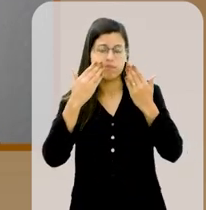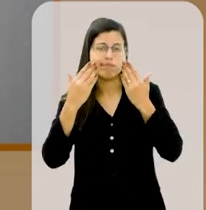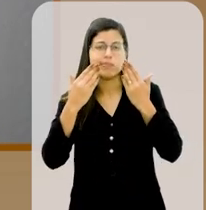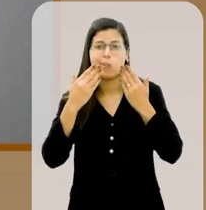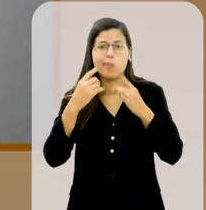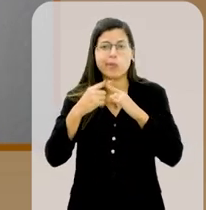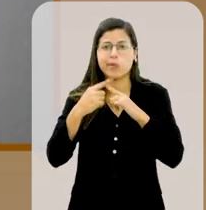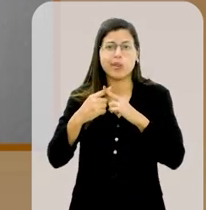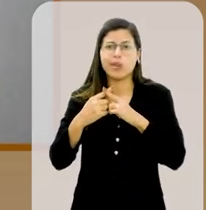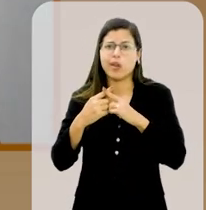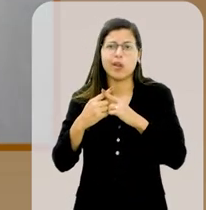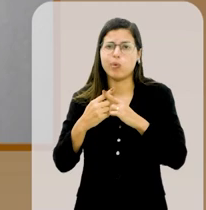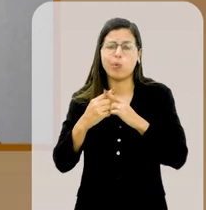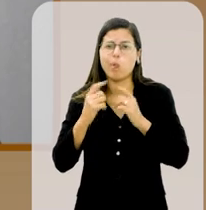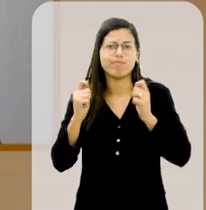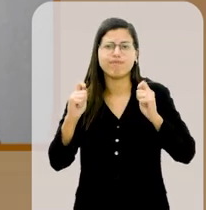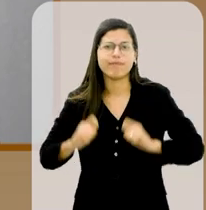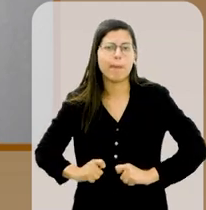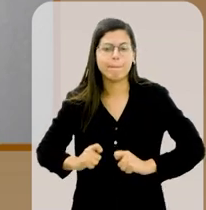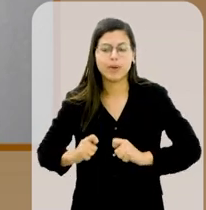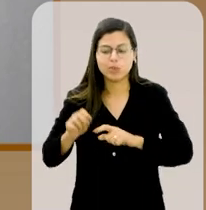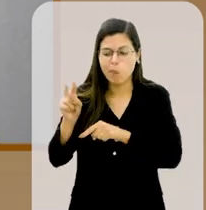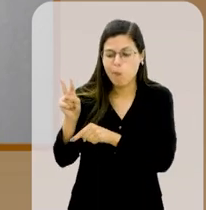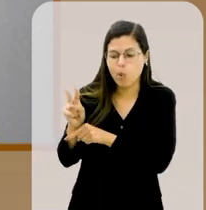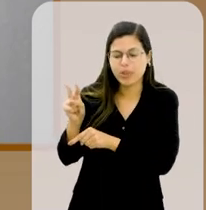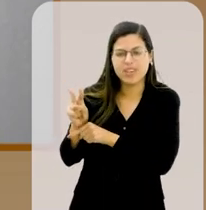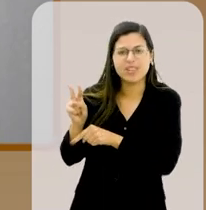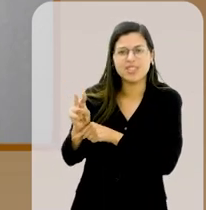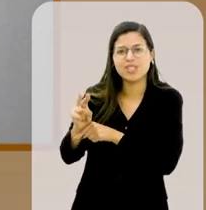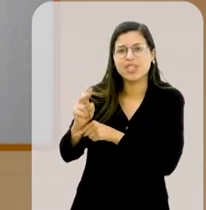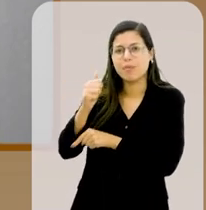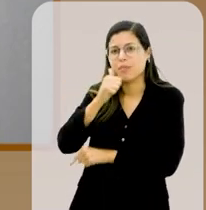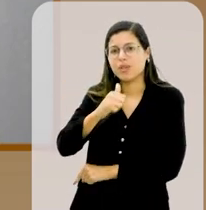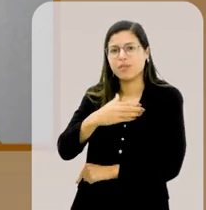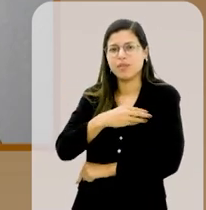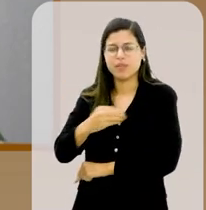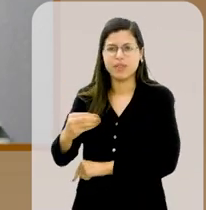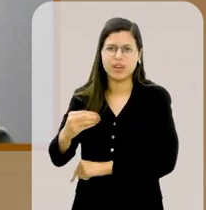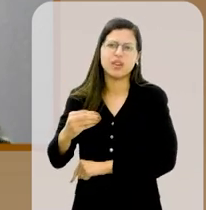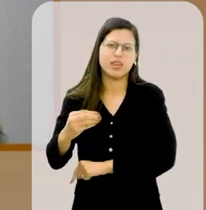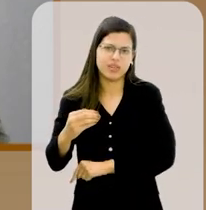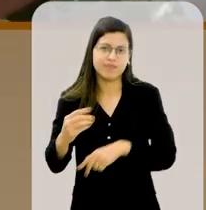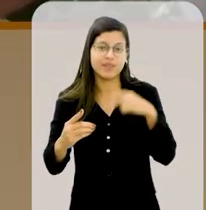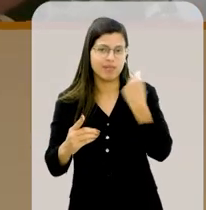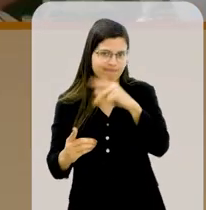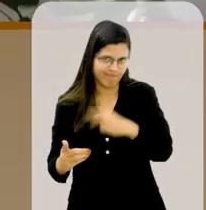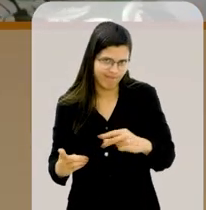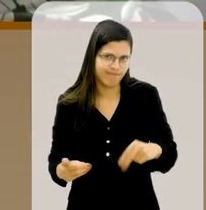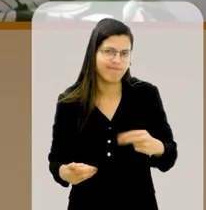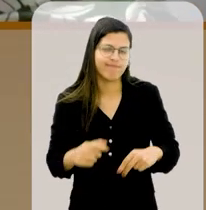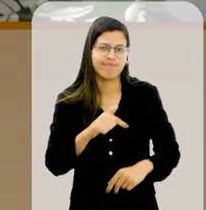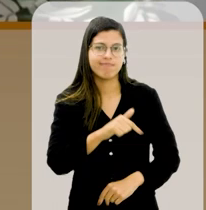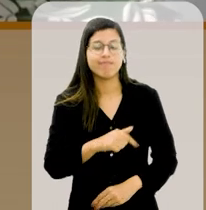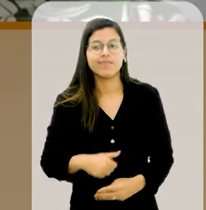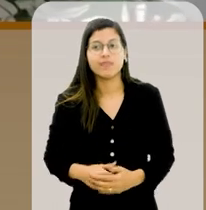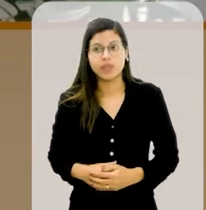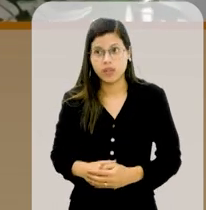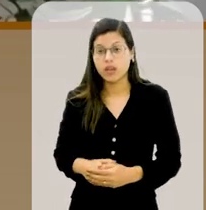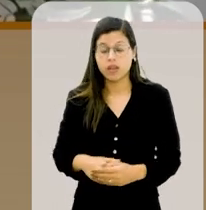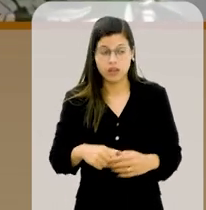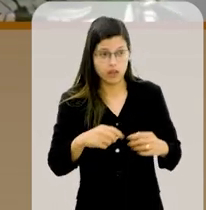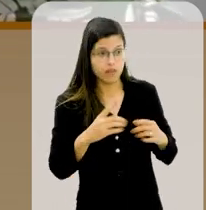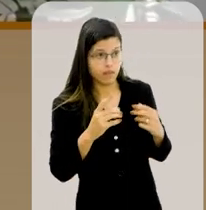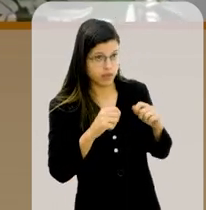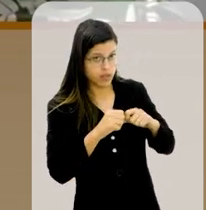potência de proteger as minhas filhas das suas agressões. Ele agredia